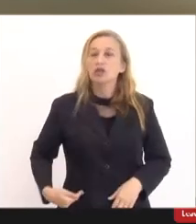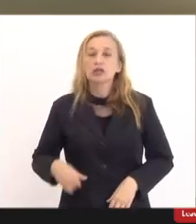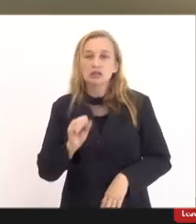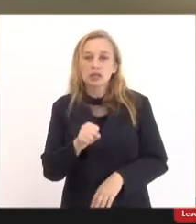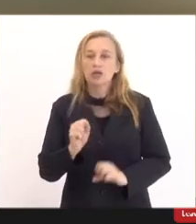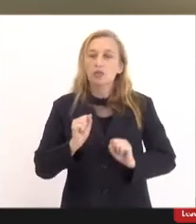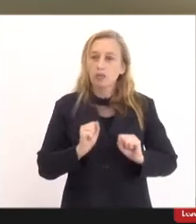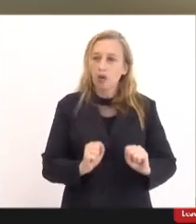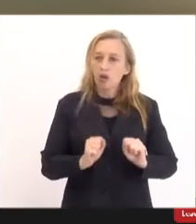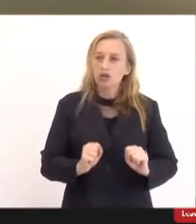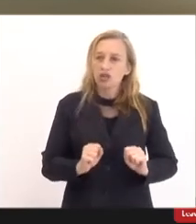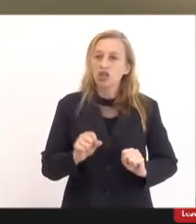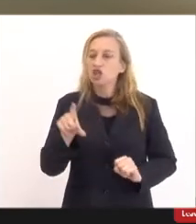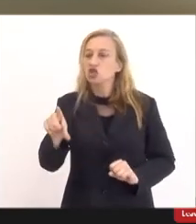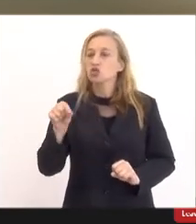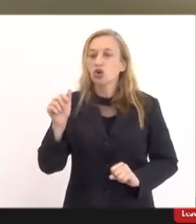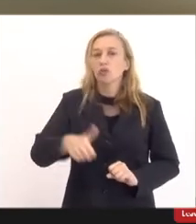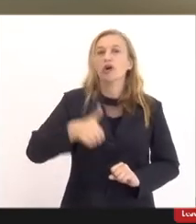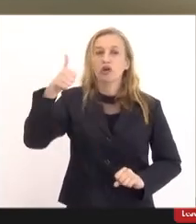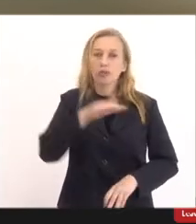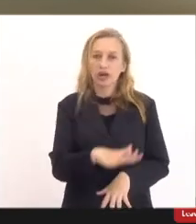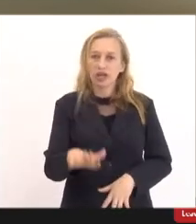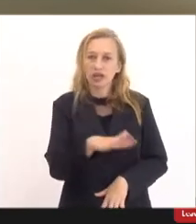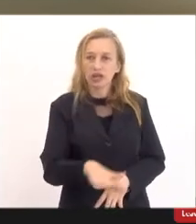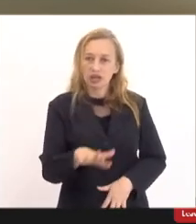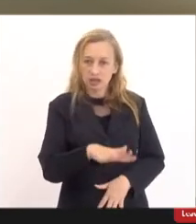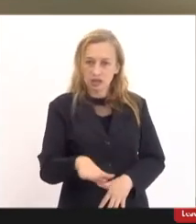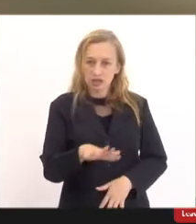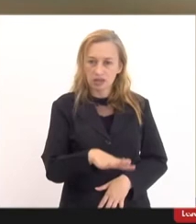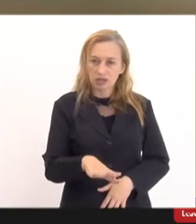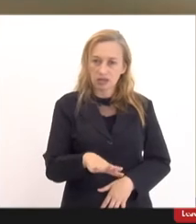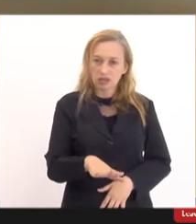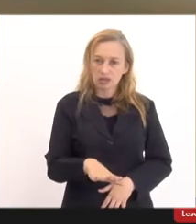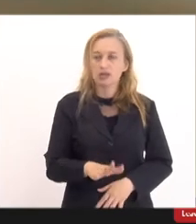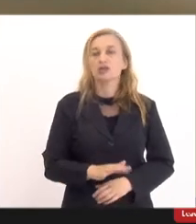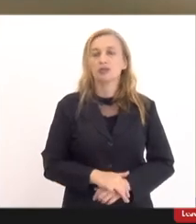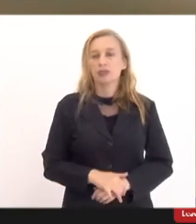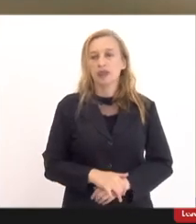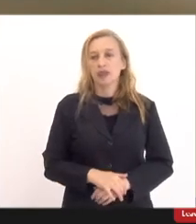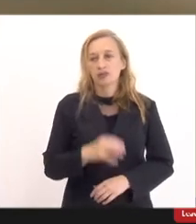determinar a aplicação e convicções filosóficas pessoais não podem